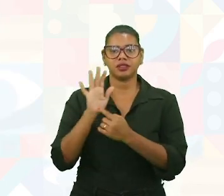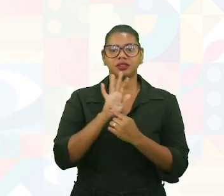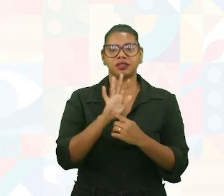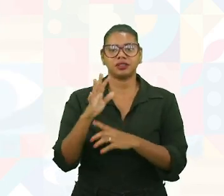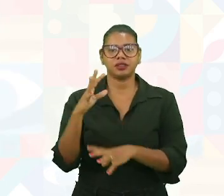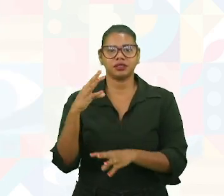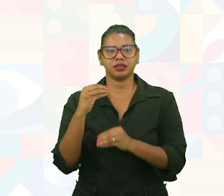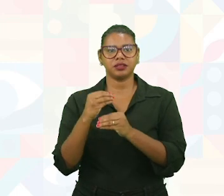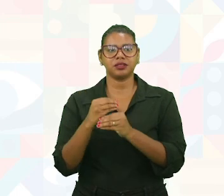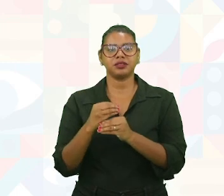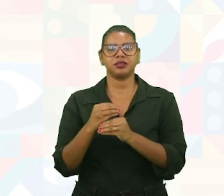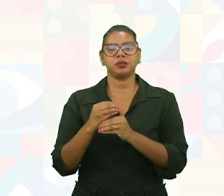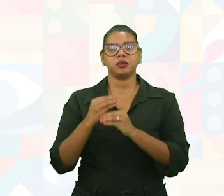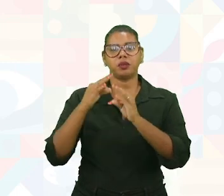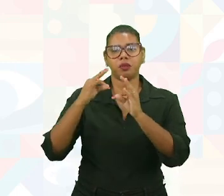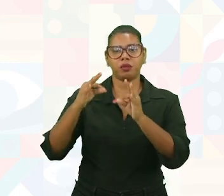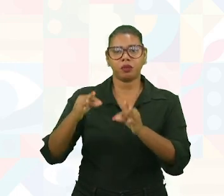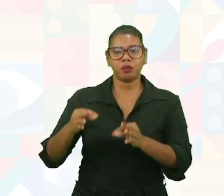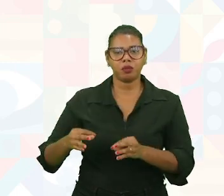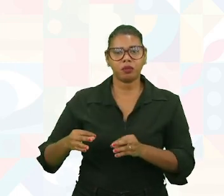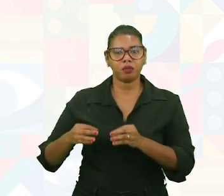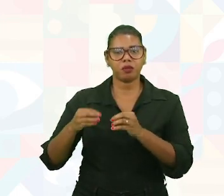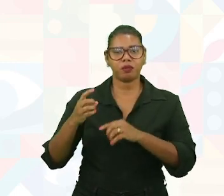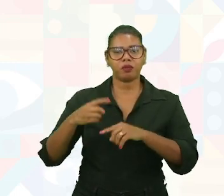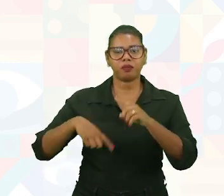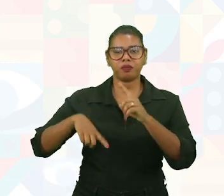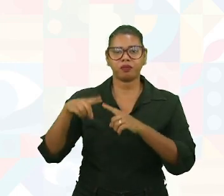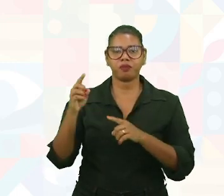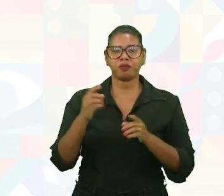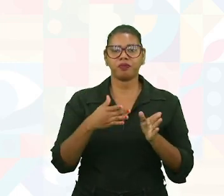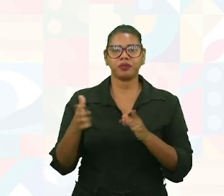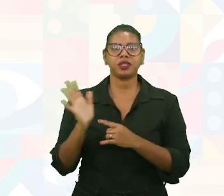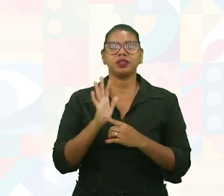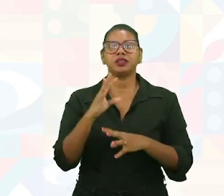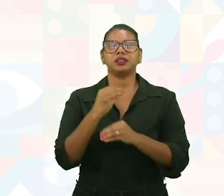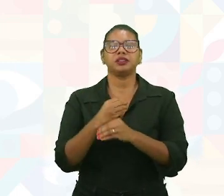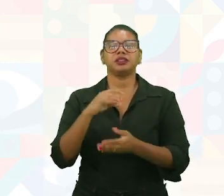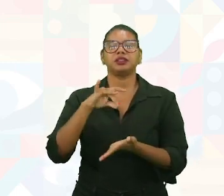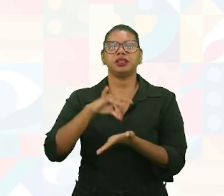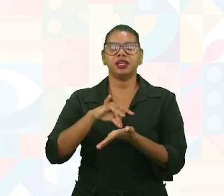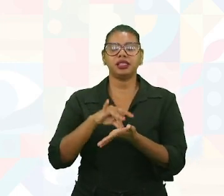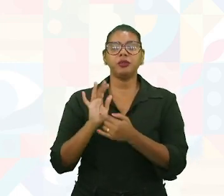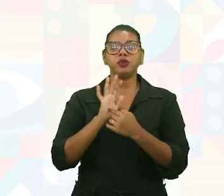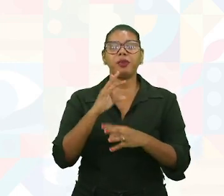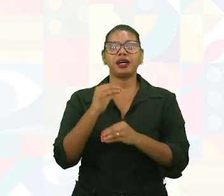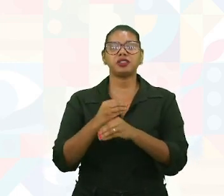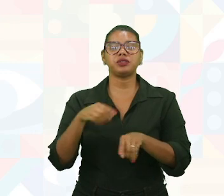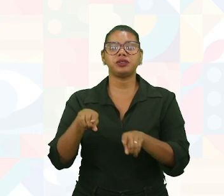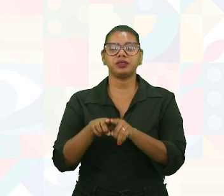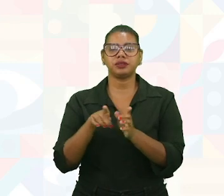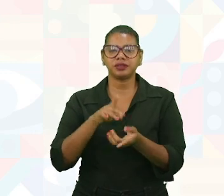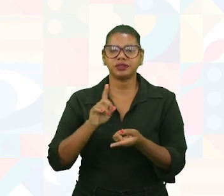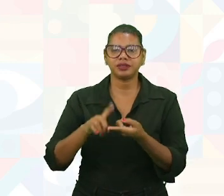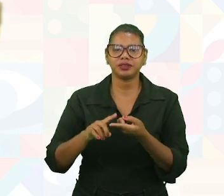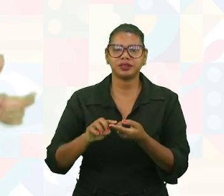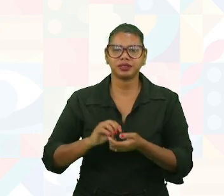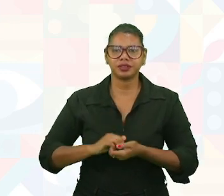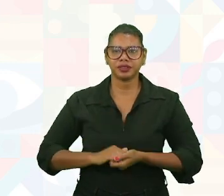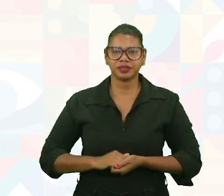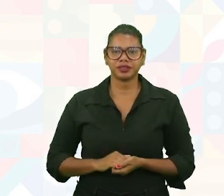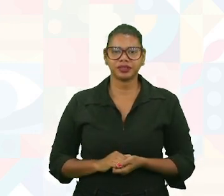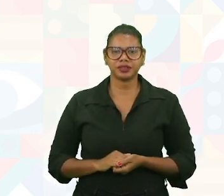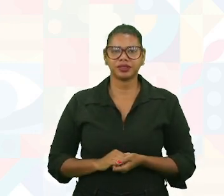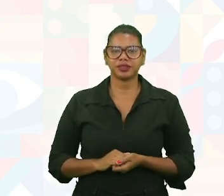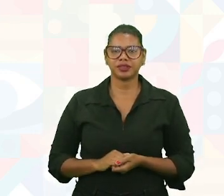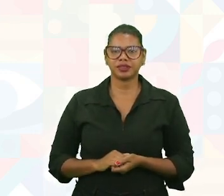mudar totalmente. O que a gente tinha é uma produção artesanal, a gente passou a ter uma produção industrial. Então tudo